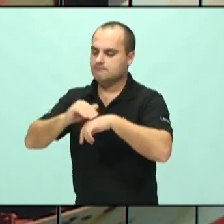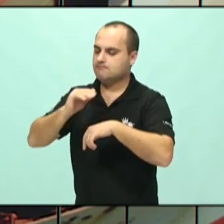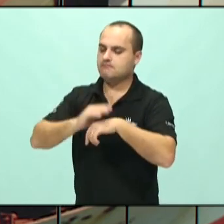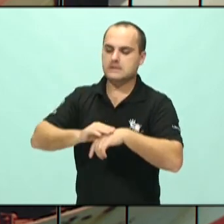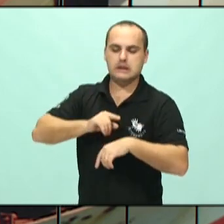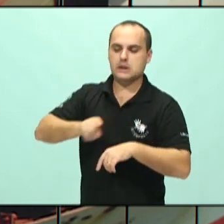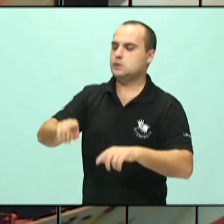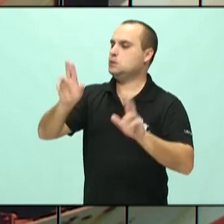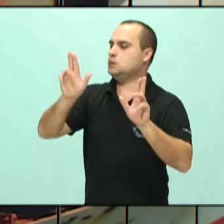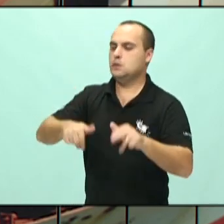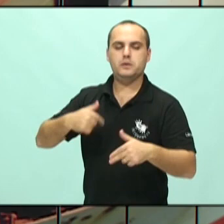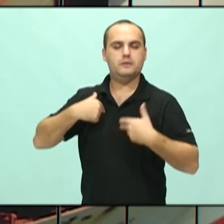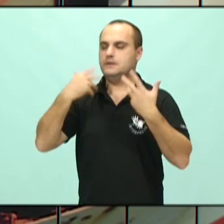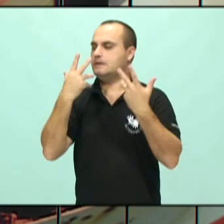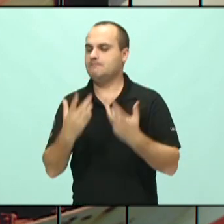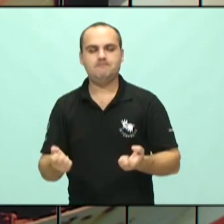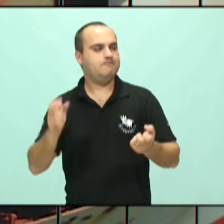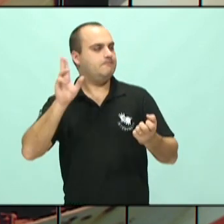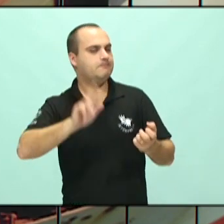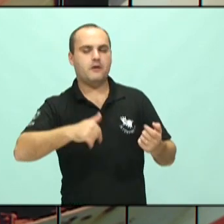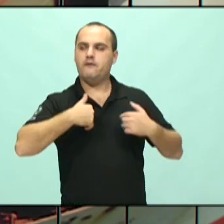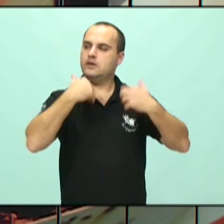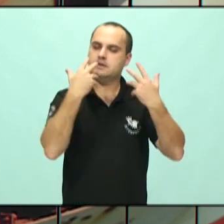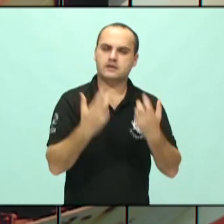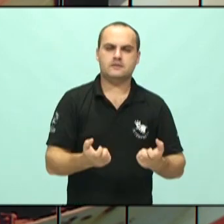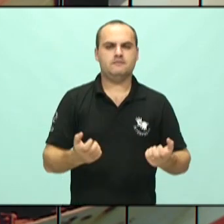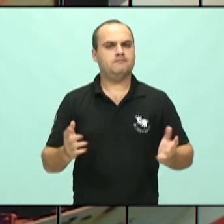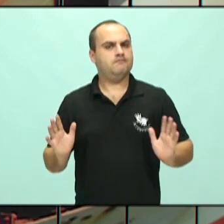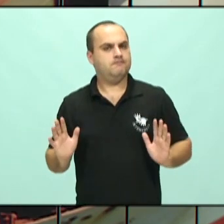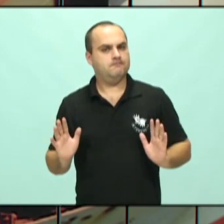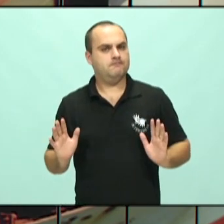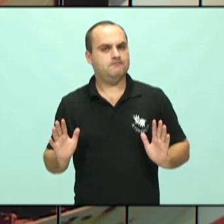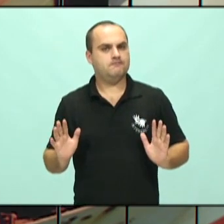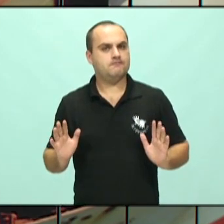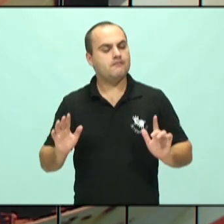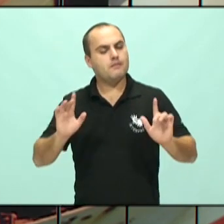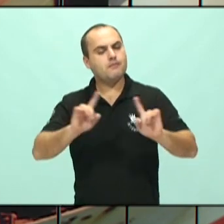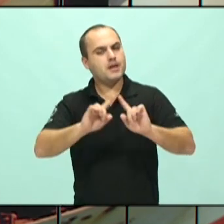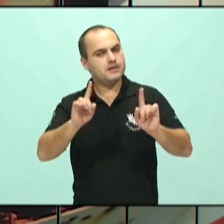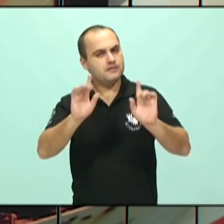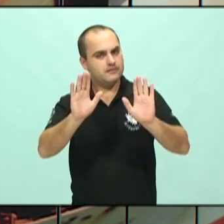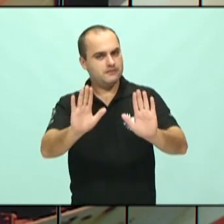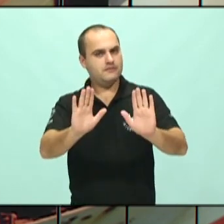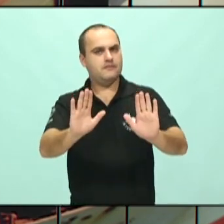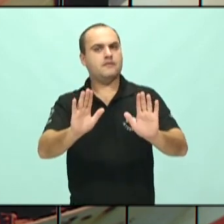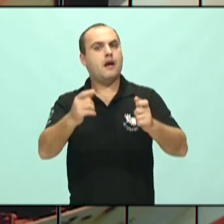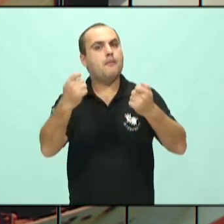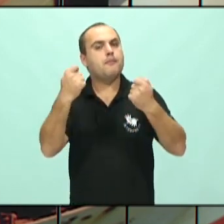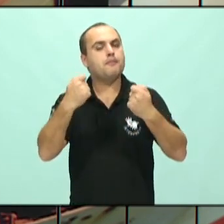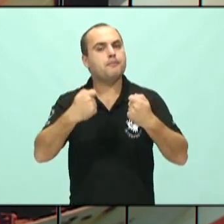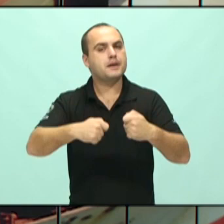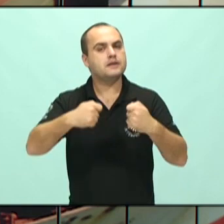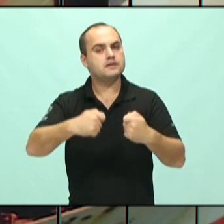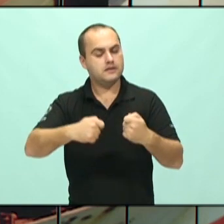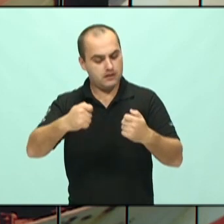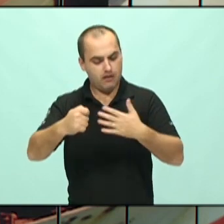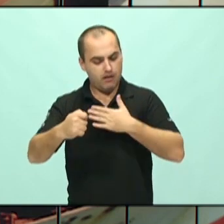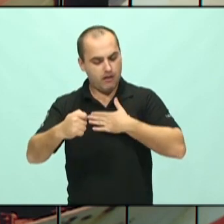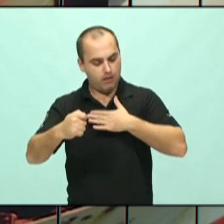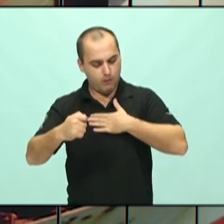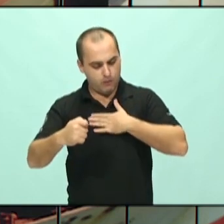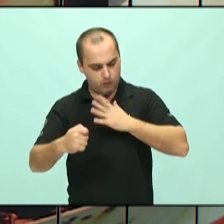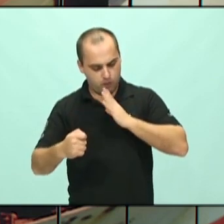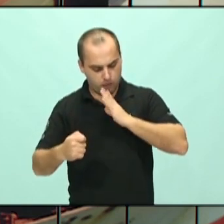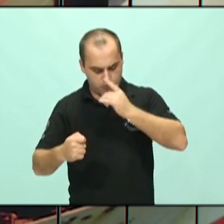Eu costumo dizer uma coisa, sabe? Eu costumo dizer que nós precisamos nos conhecer. Eu preciso ter autoconhecimento.